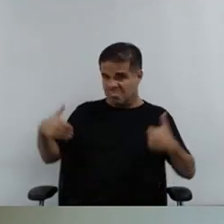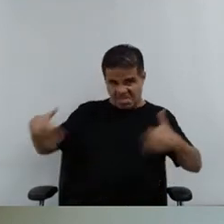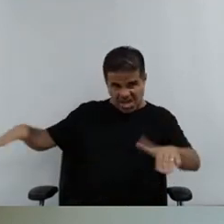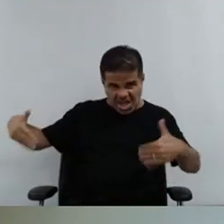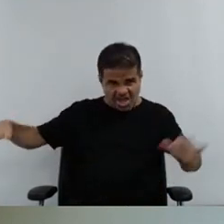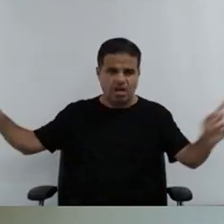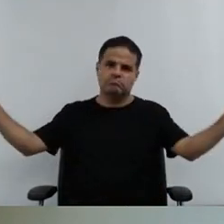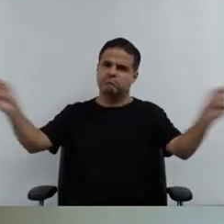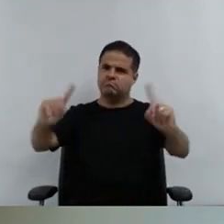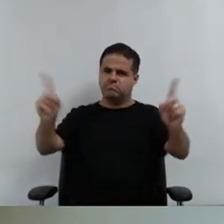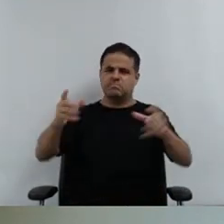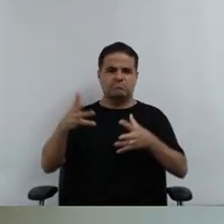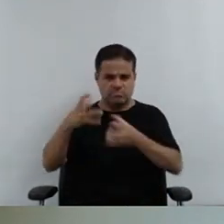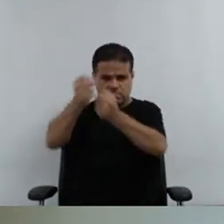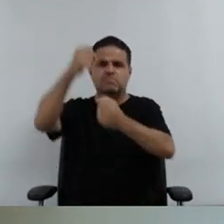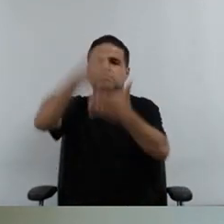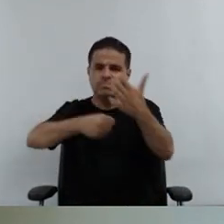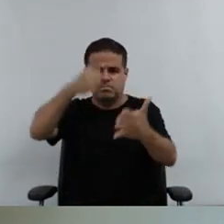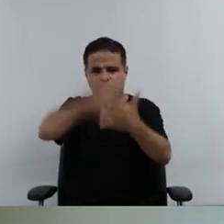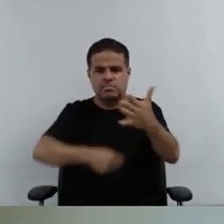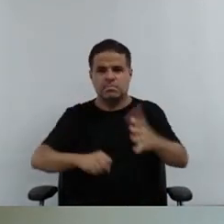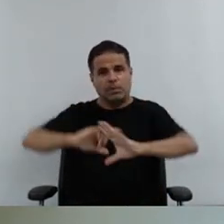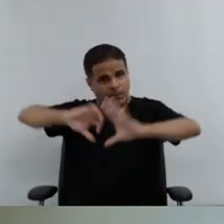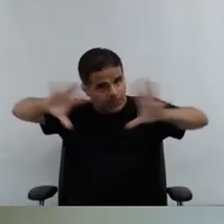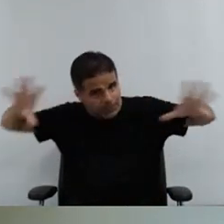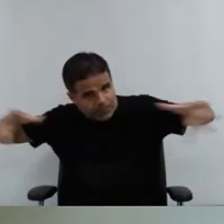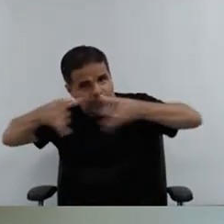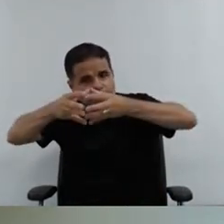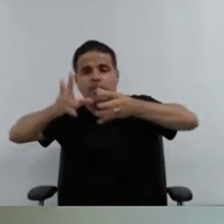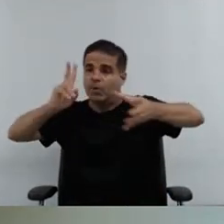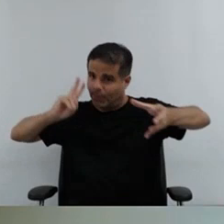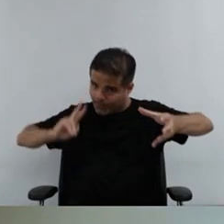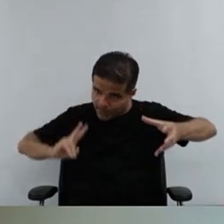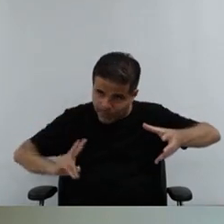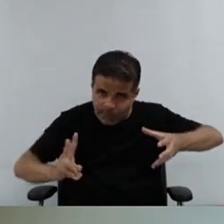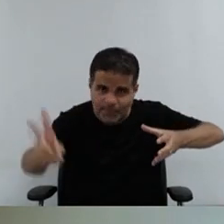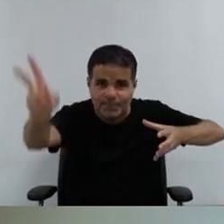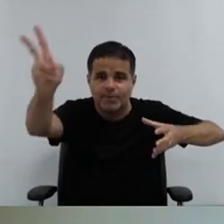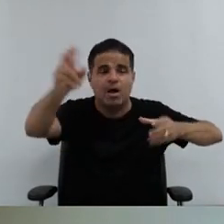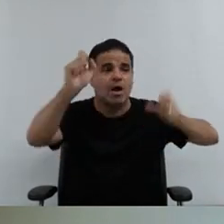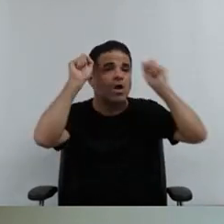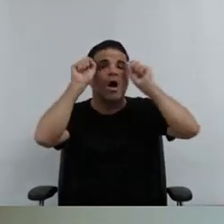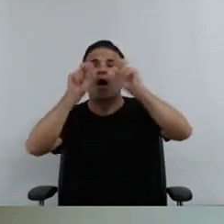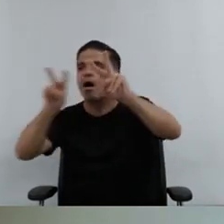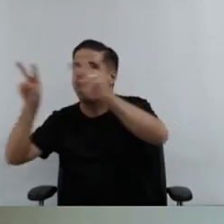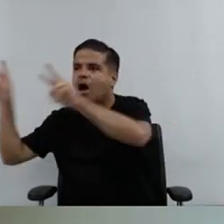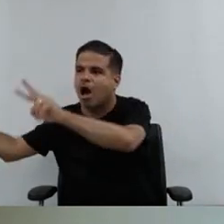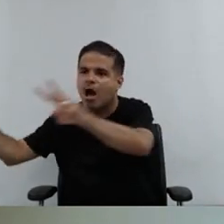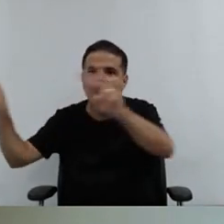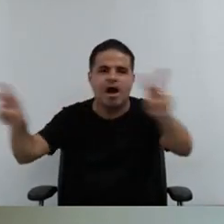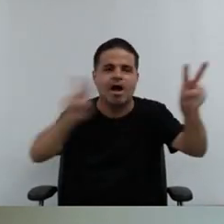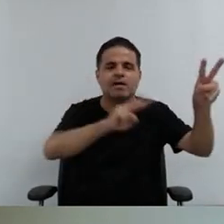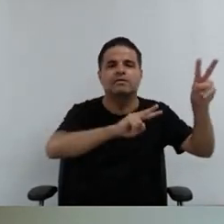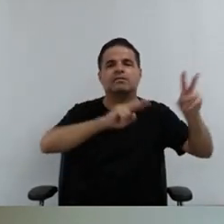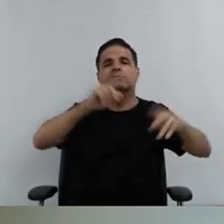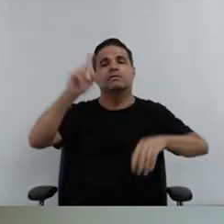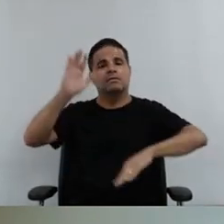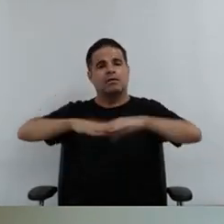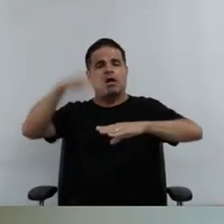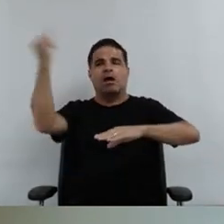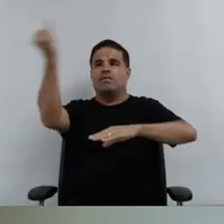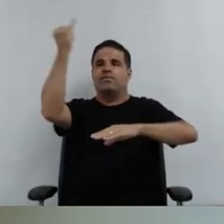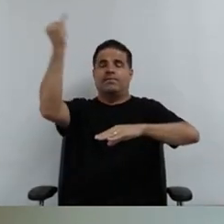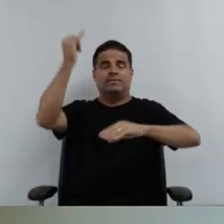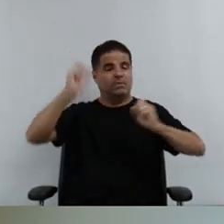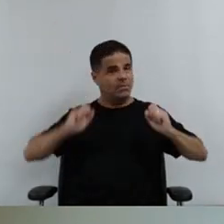das nossas forças, vamos batalhar para que esses núcleos sejam criados. Nós vimos a demasiada importância